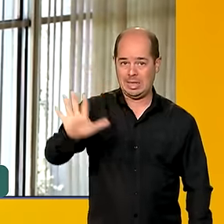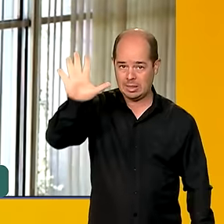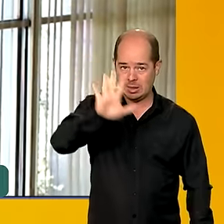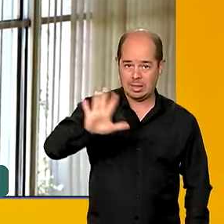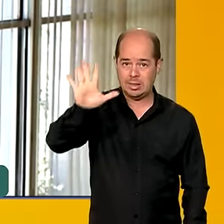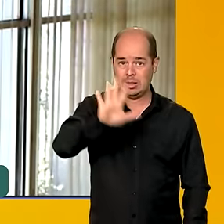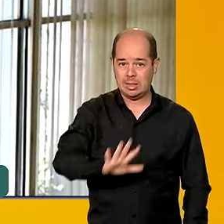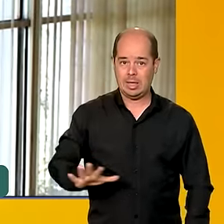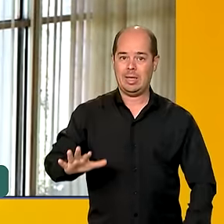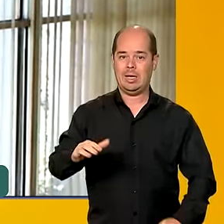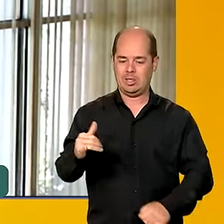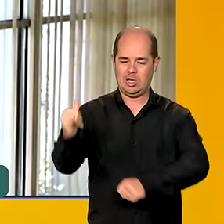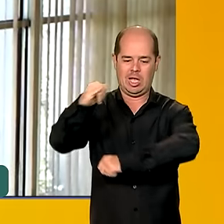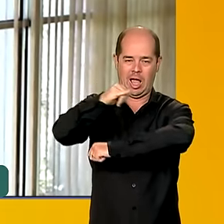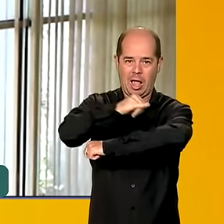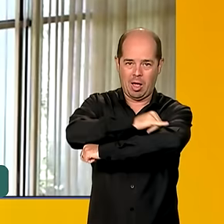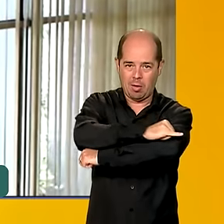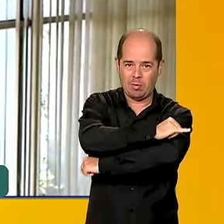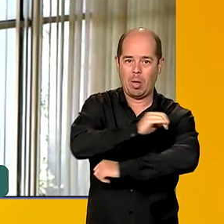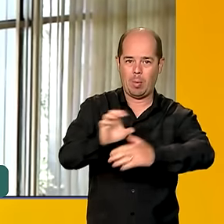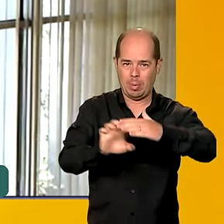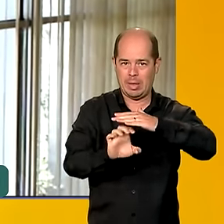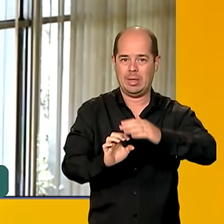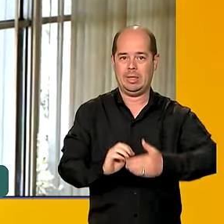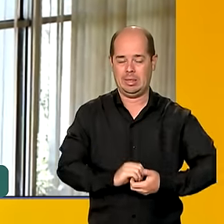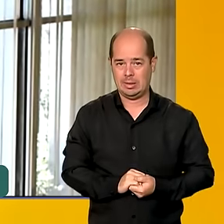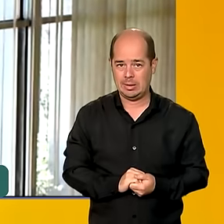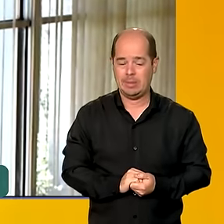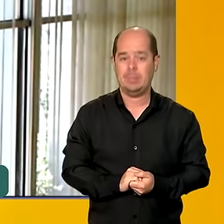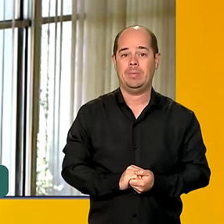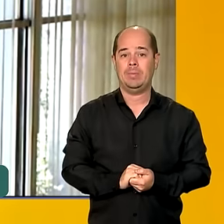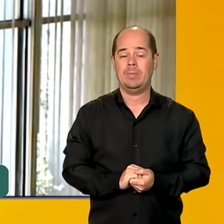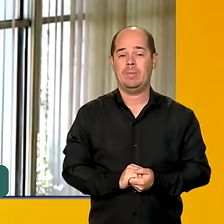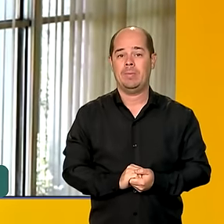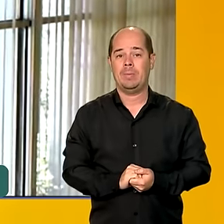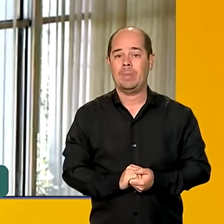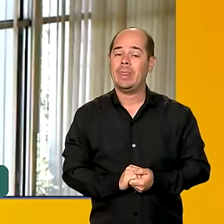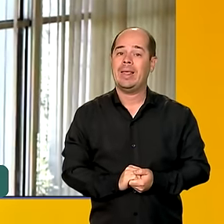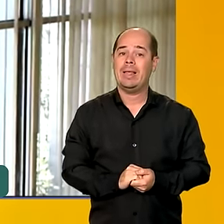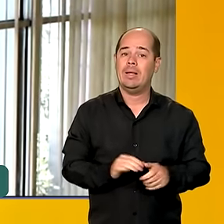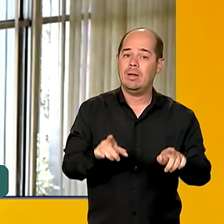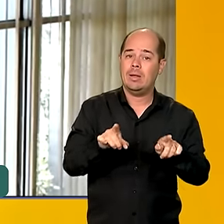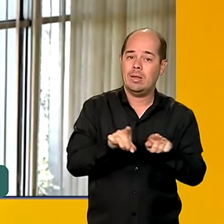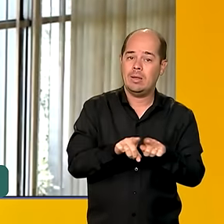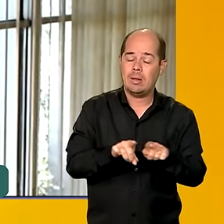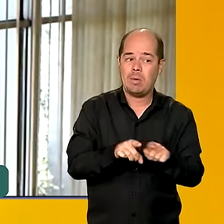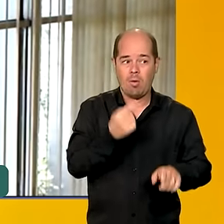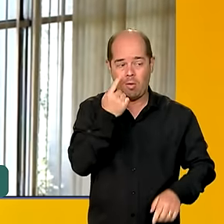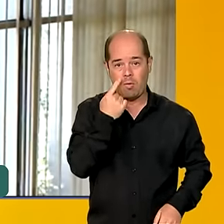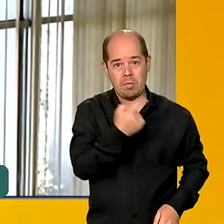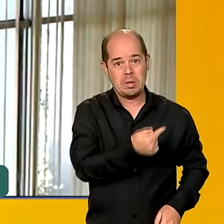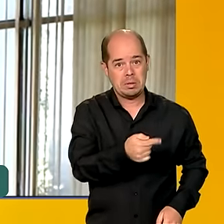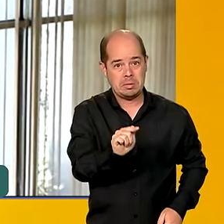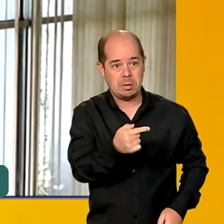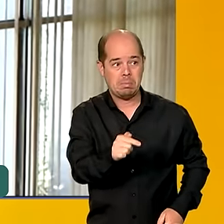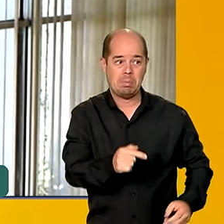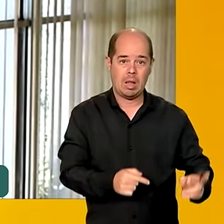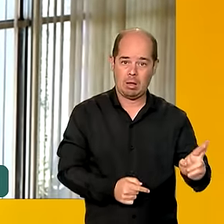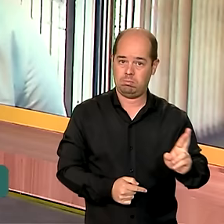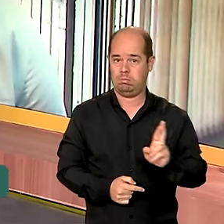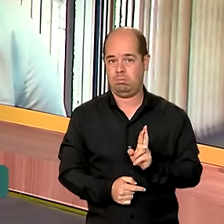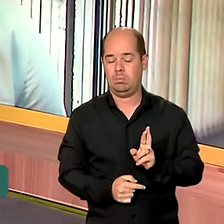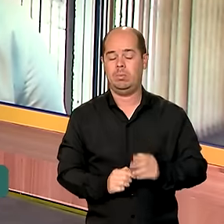já tem uma semana, nós aguardamos o retorno da ANAC ainda nessa semana que se inicia.